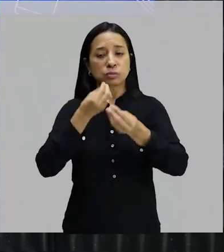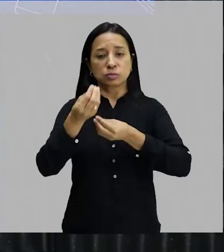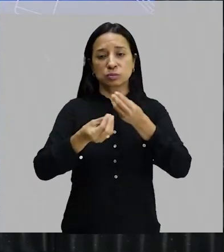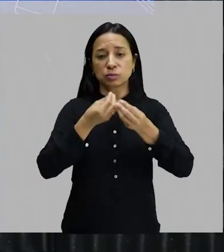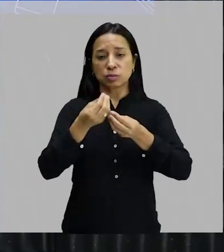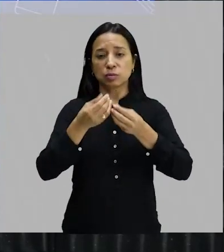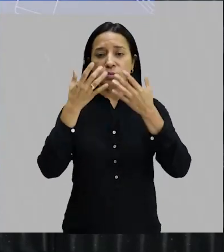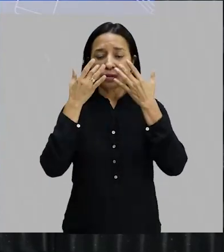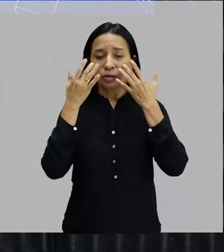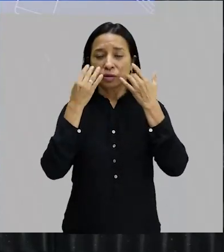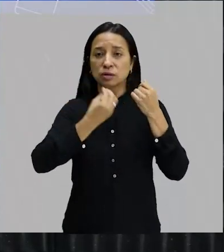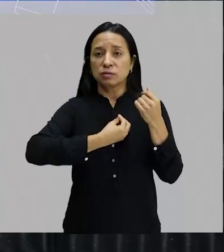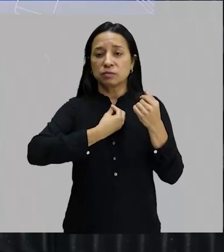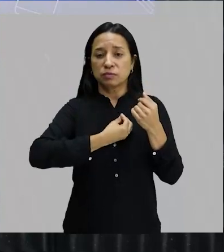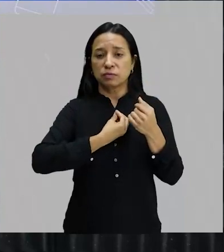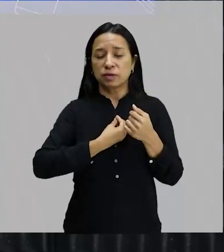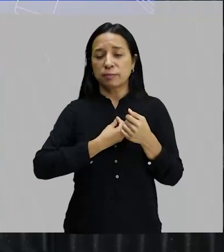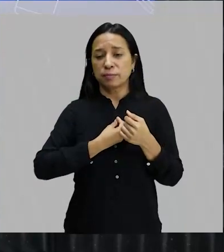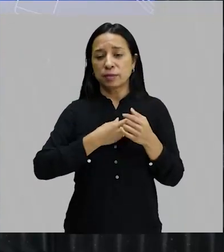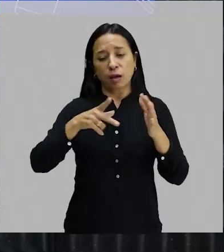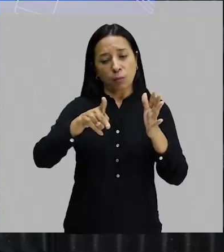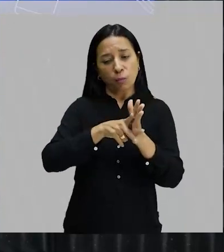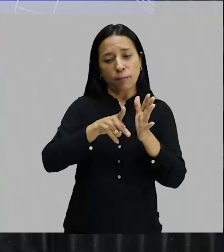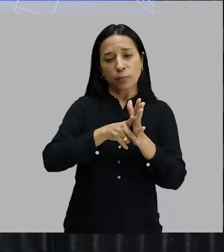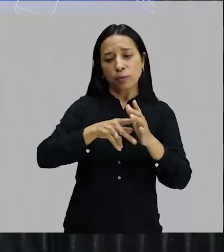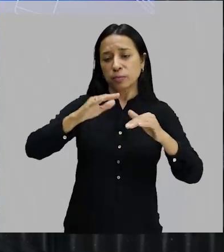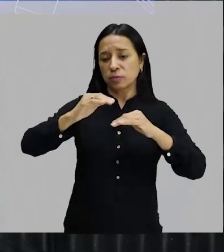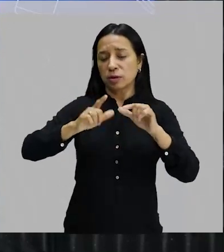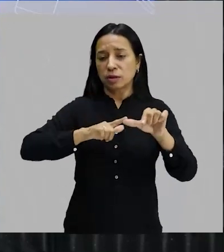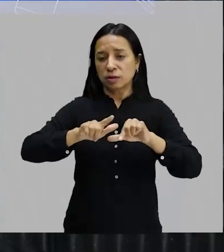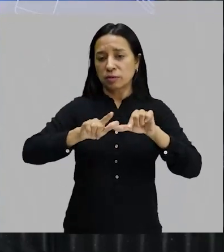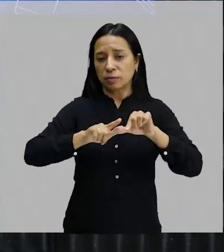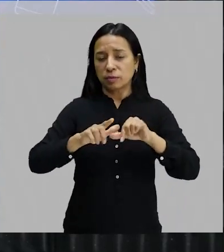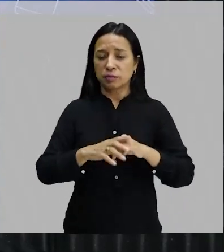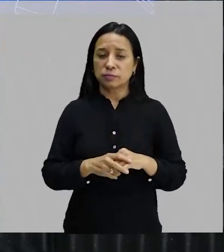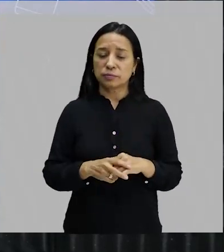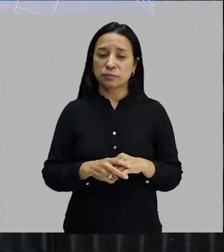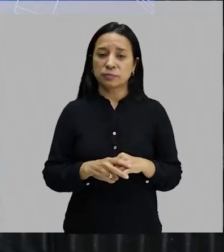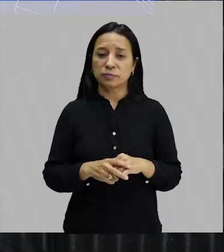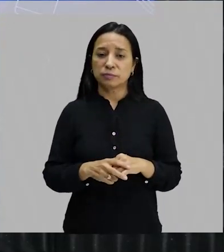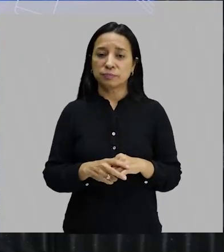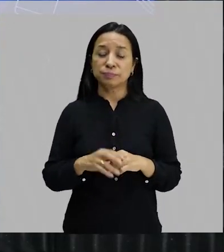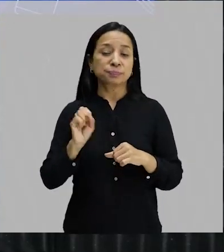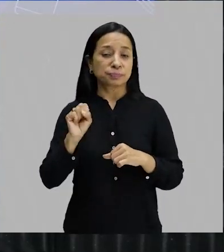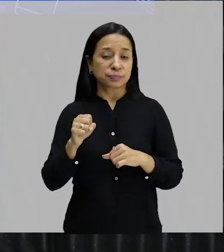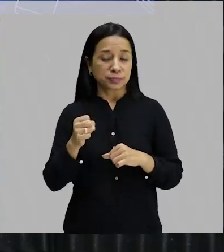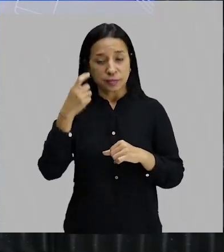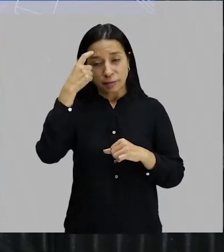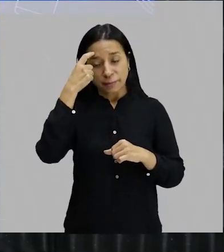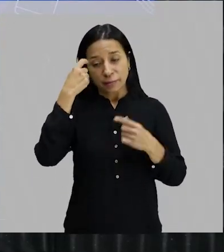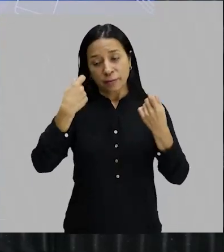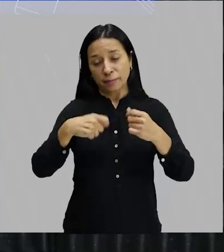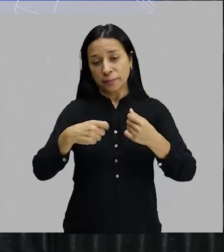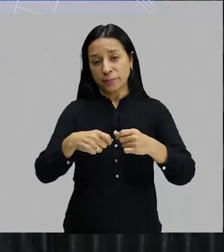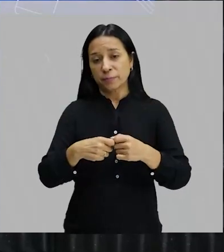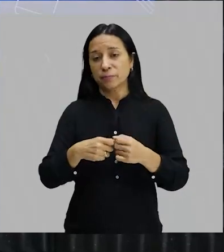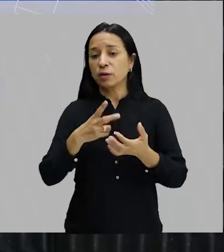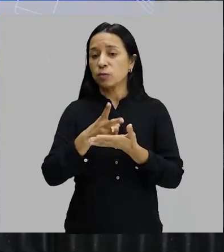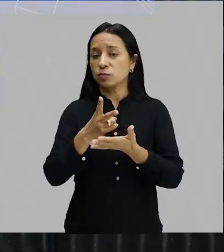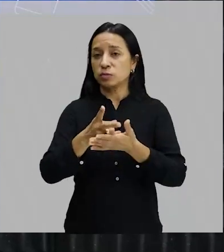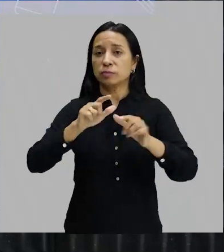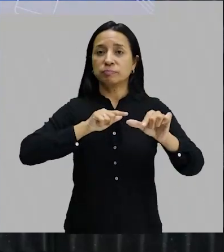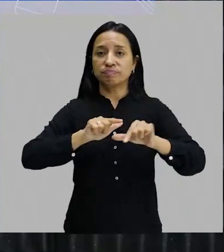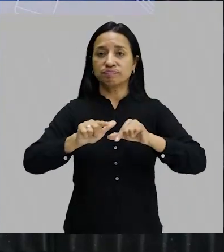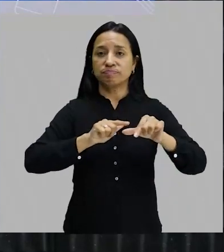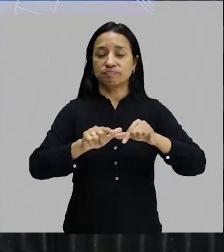artistas vão sobreviver a partir da própria obra, depois desse fuzuê todo? Pois é, a gente tem que pensar nisso. Eles continuavam, continuaram